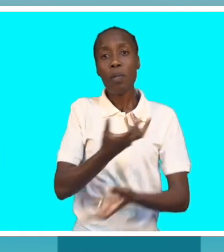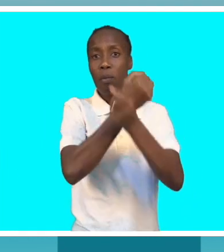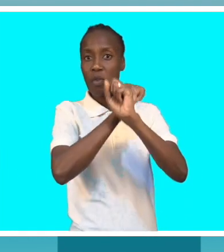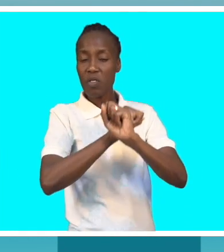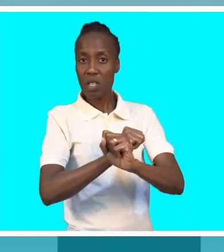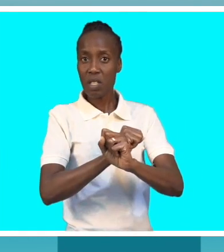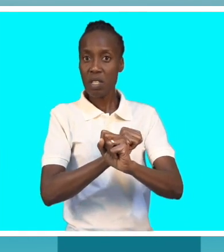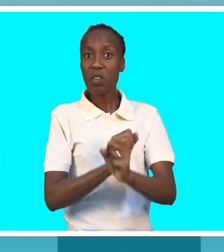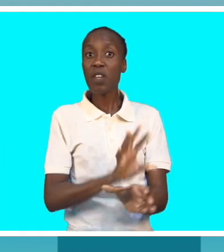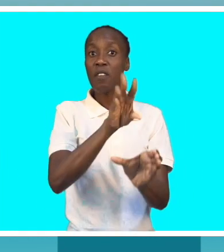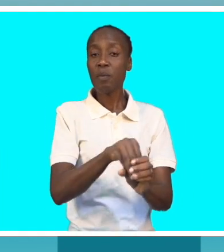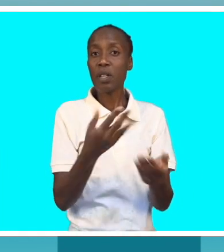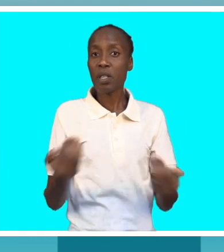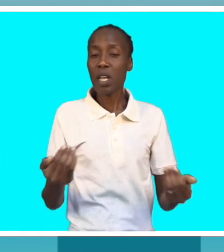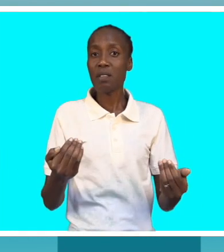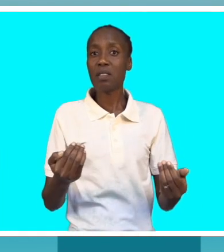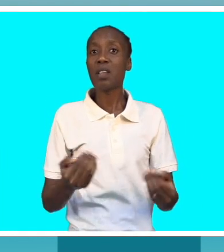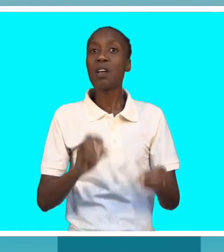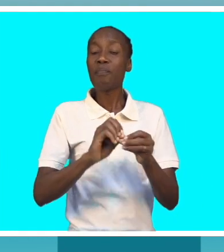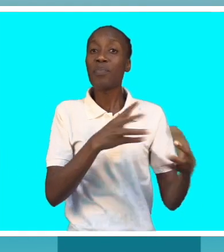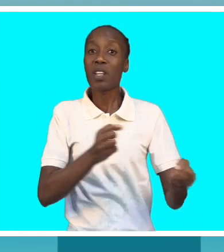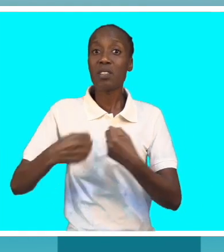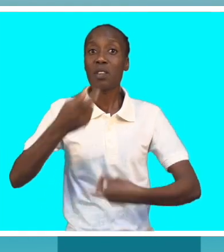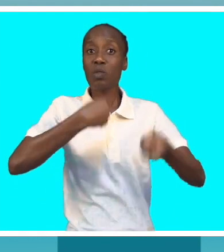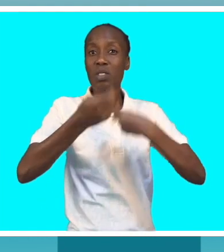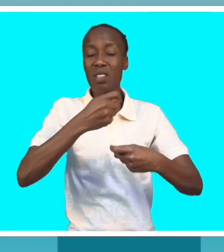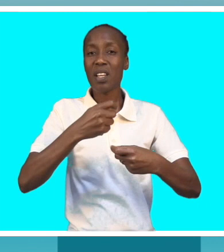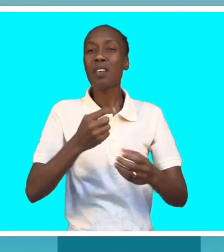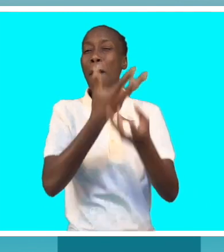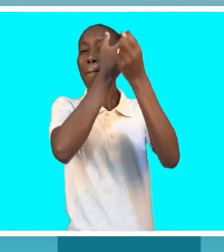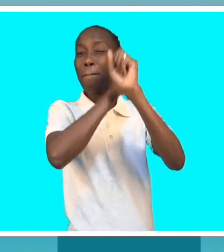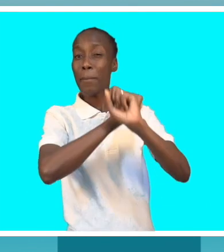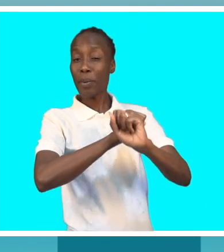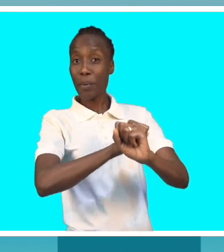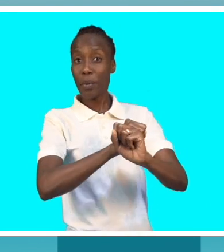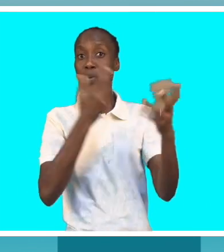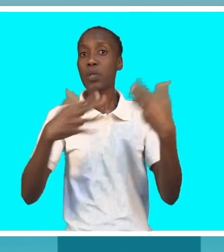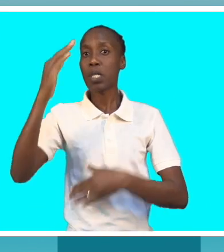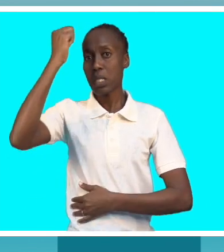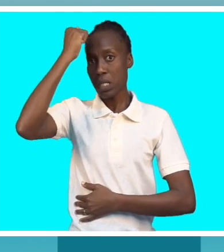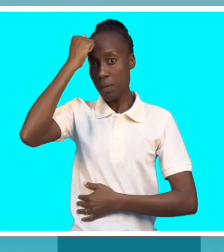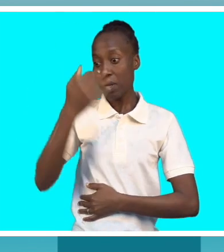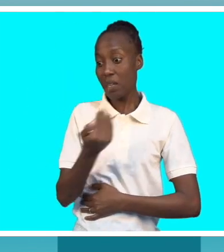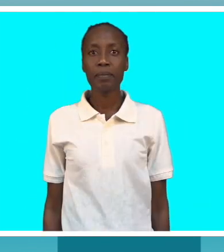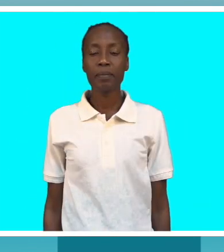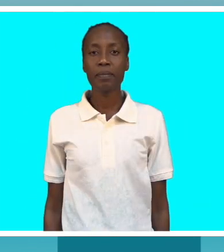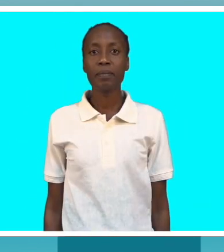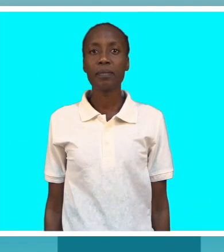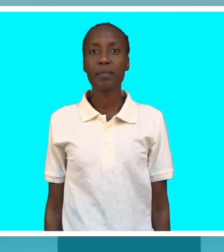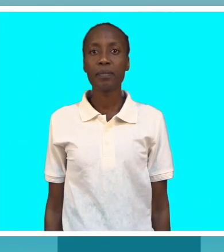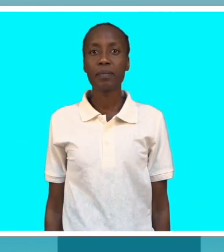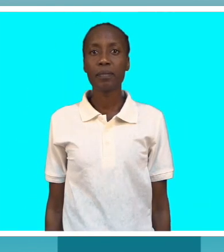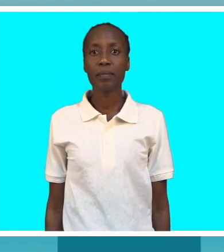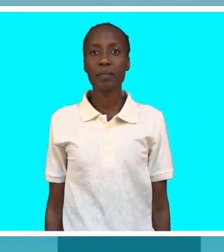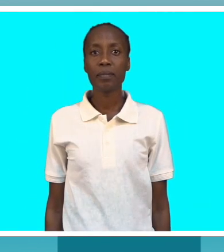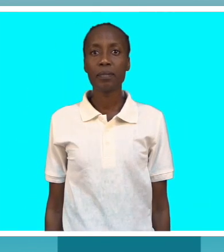em práticas que possam prevenir o envolvimento das crianças nas atividades econômicas prejudiciais. Narciso